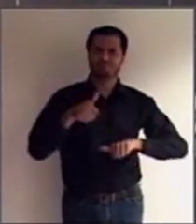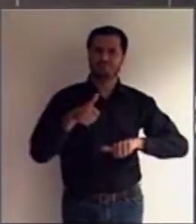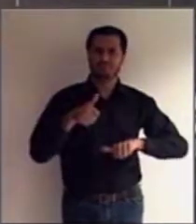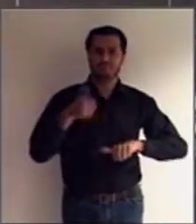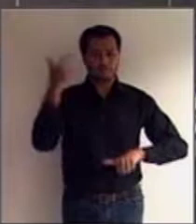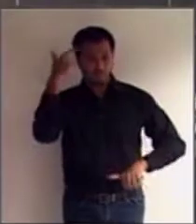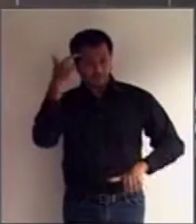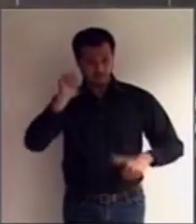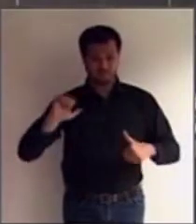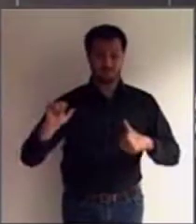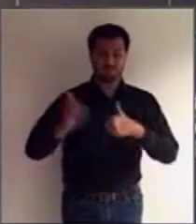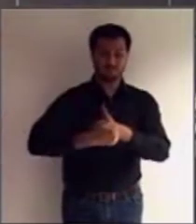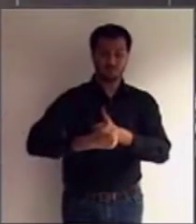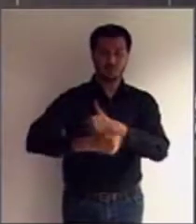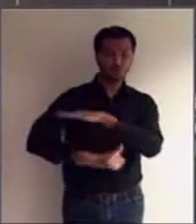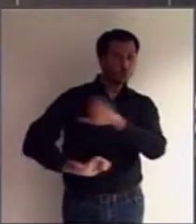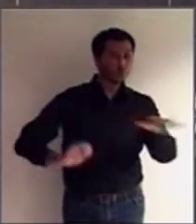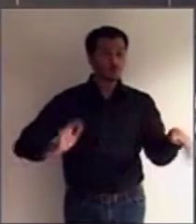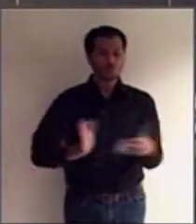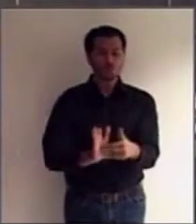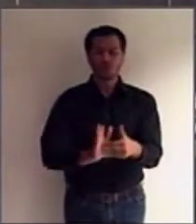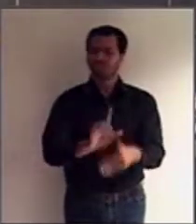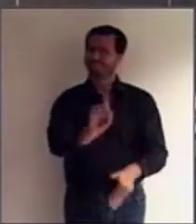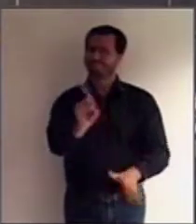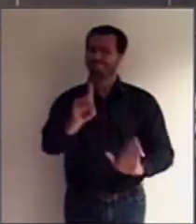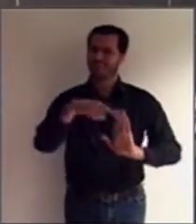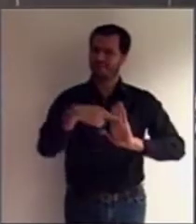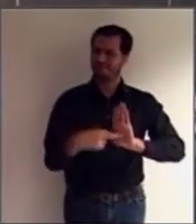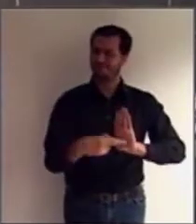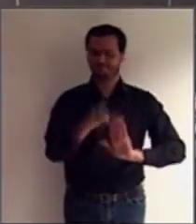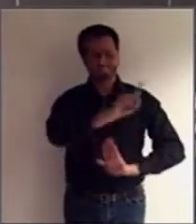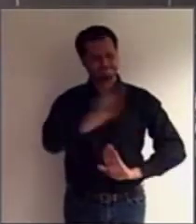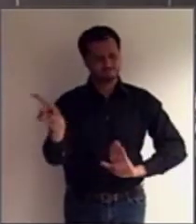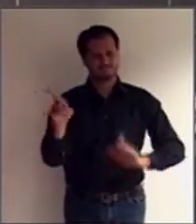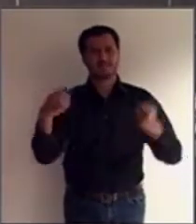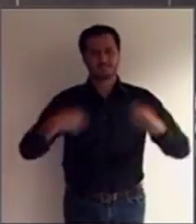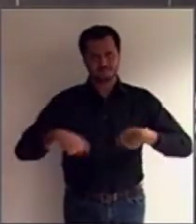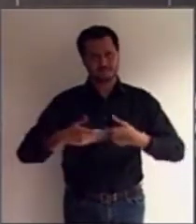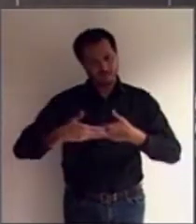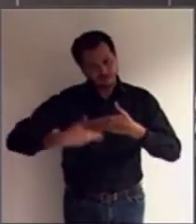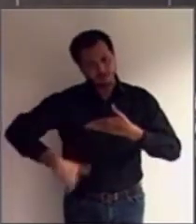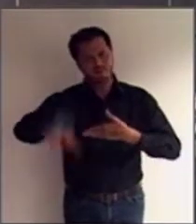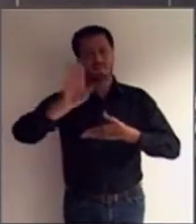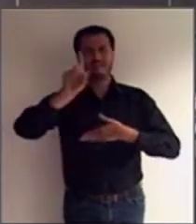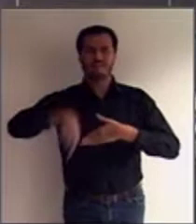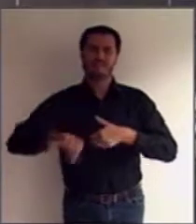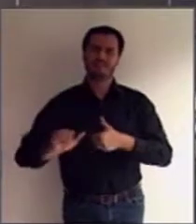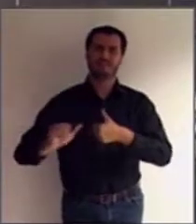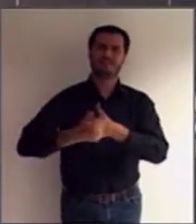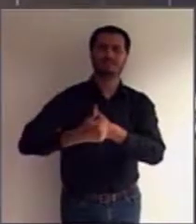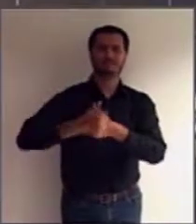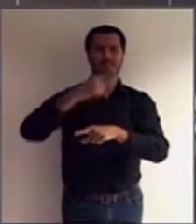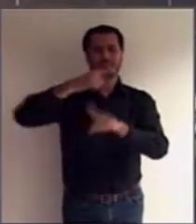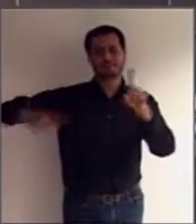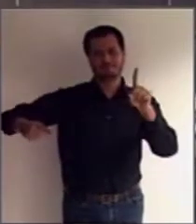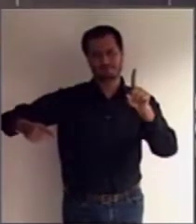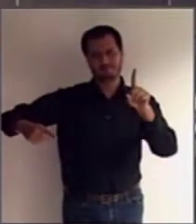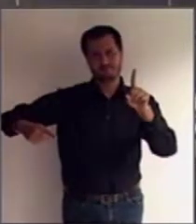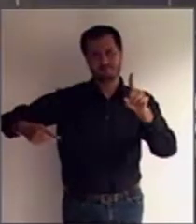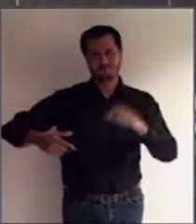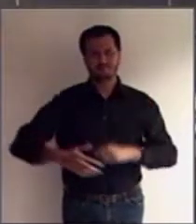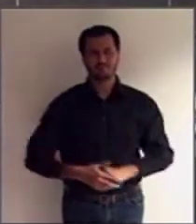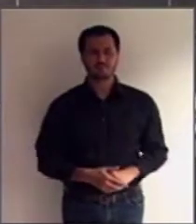total como regra, mas se fazer a chamada interdição parcial. Por que afirmamos que é possível, desde já,